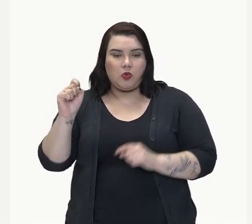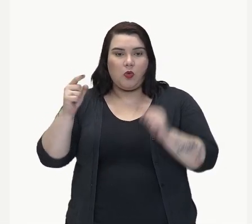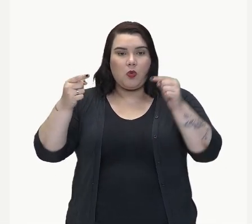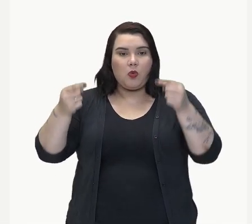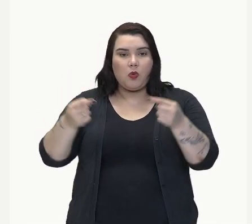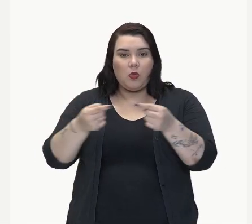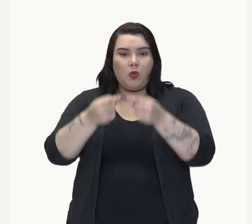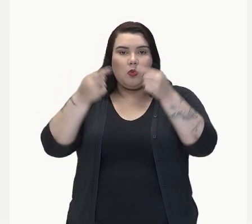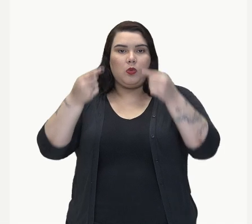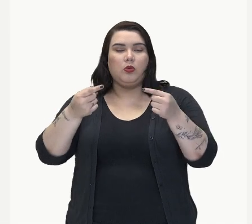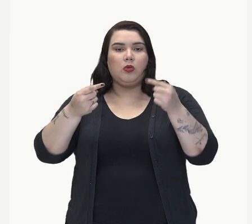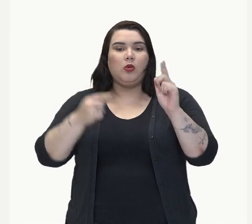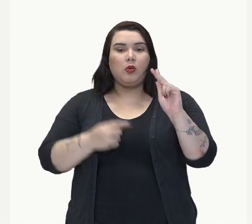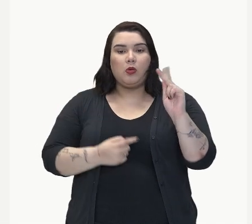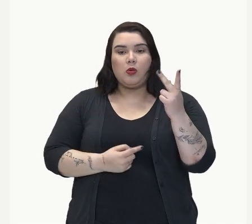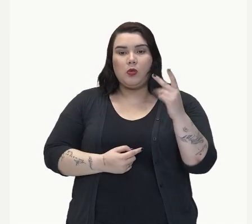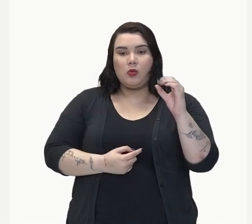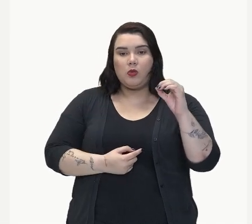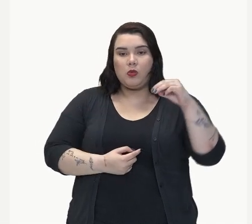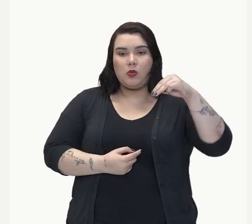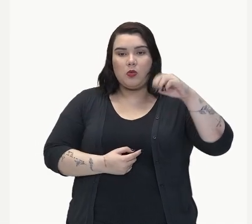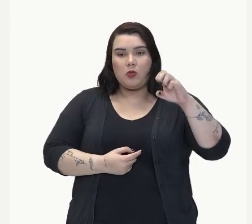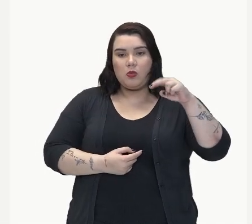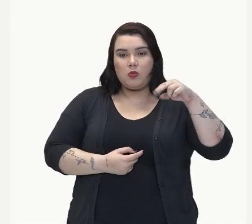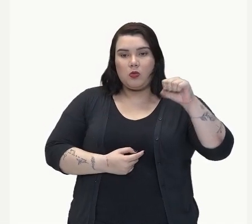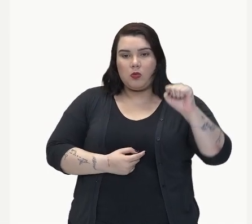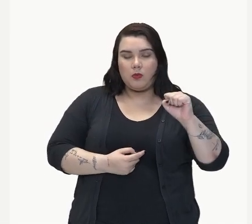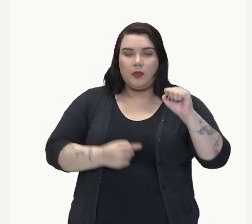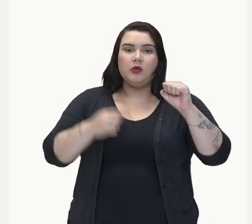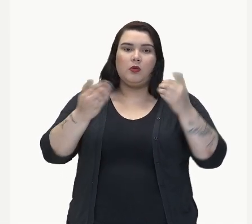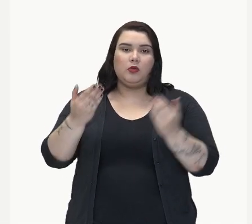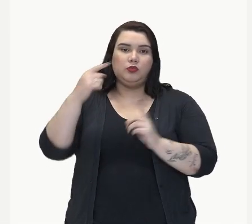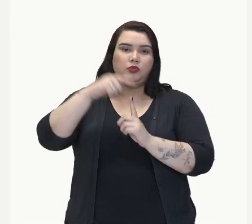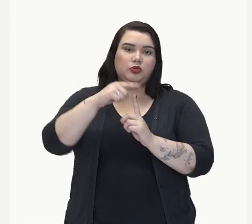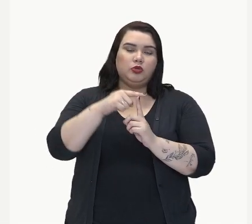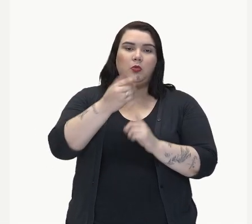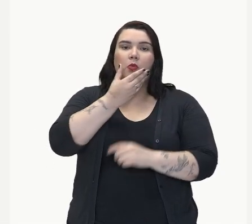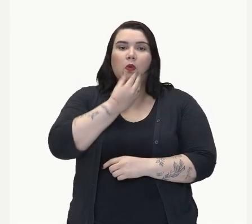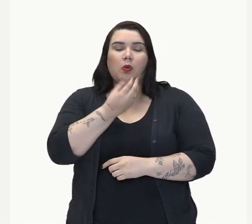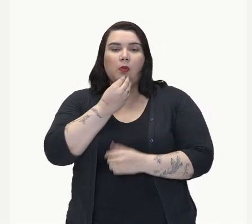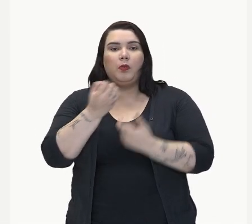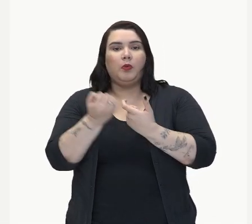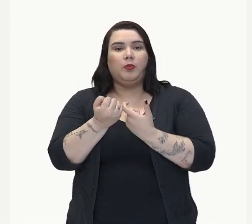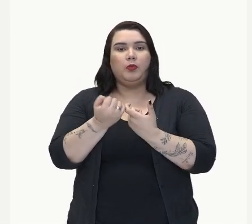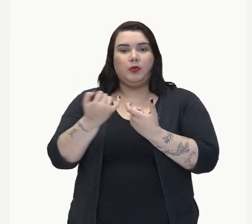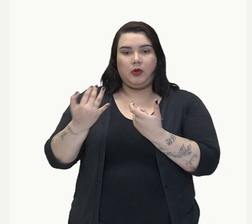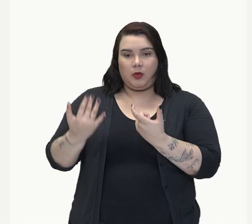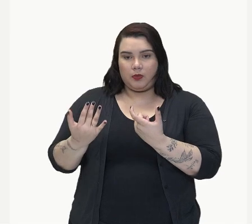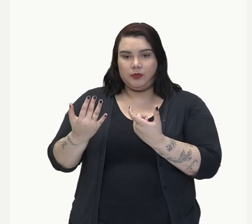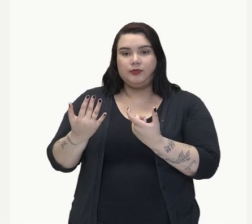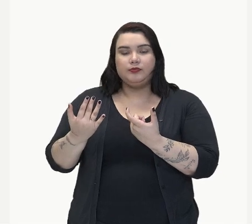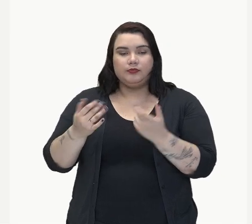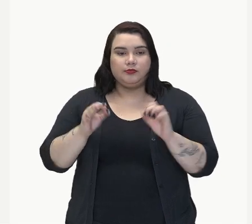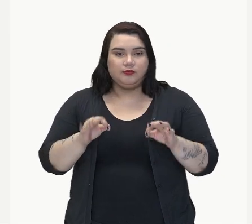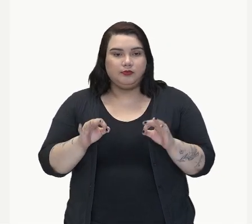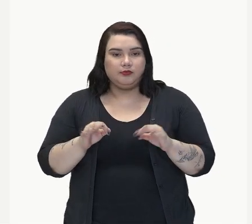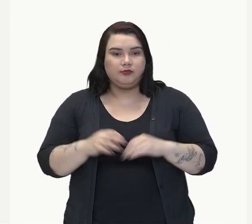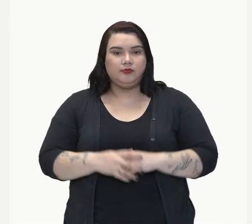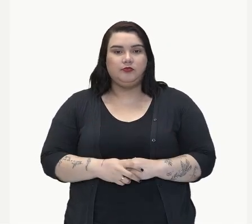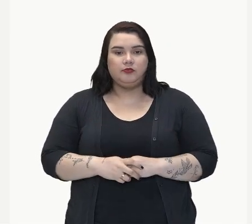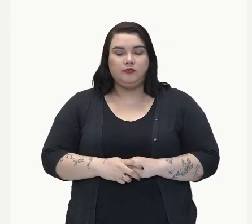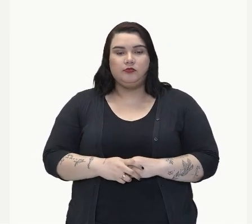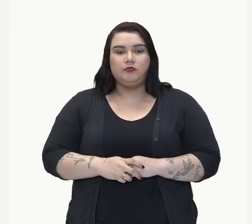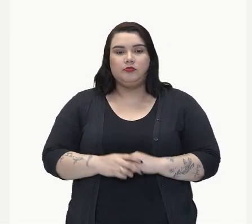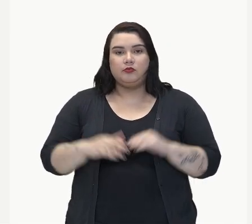Então, é masculino, plural. Homens. Então, viemos estranhos,